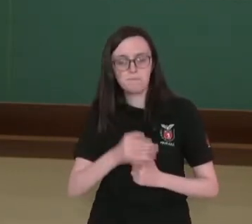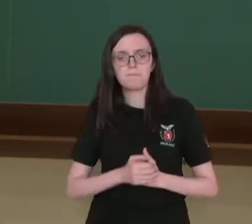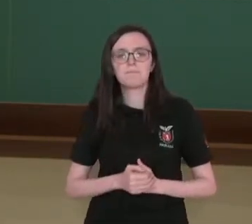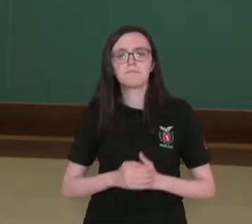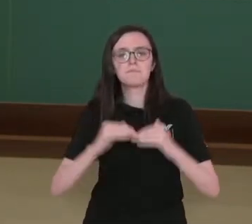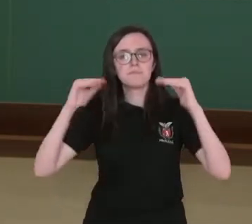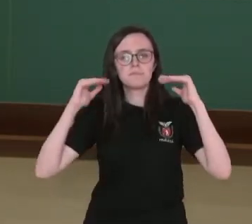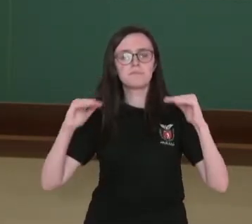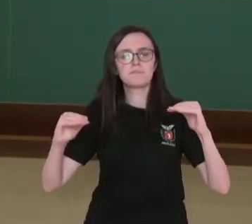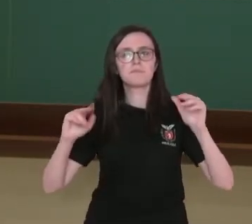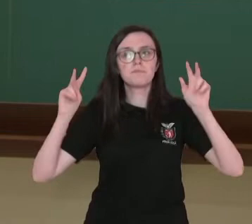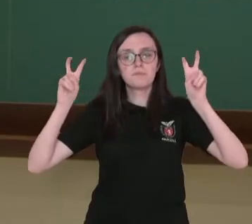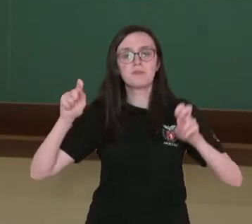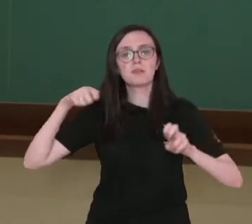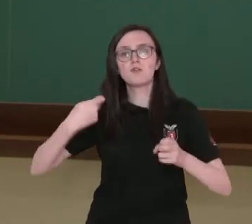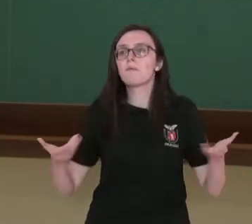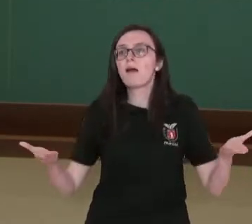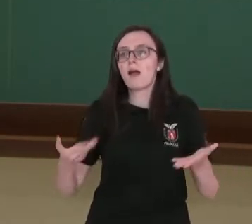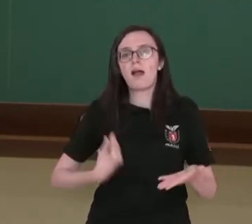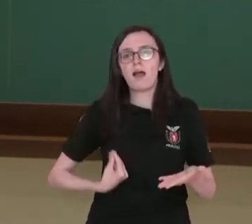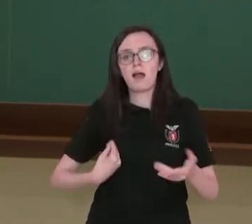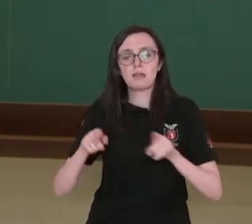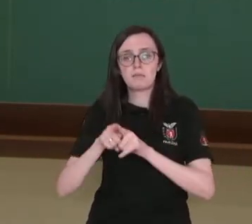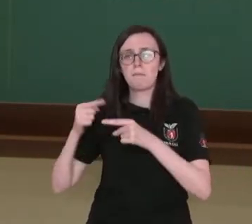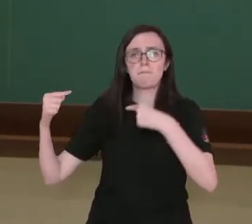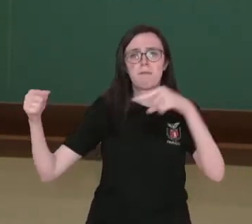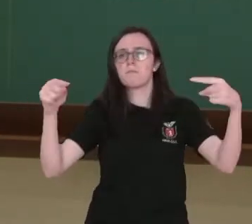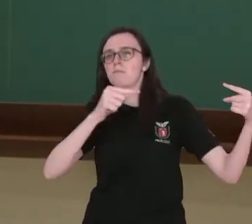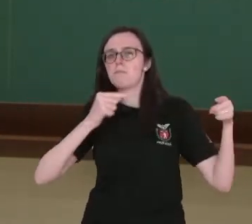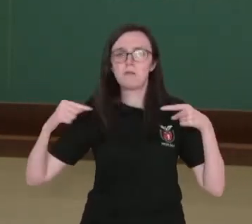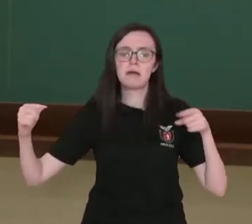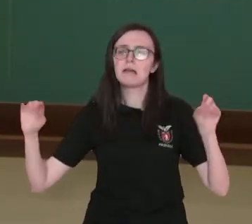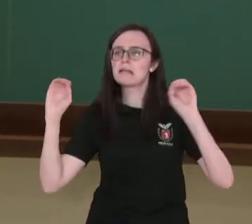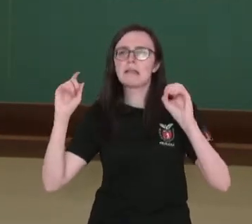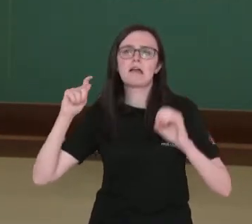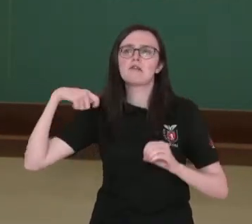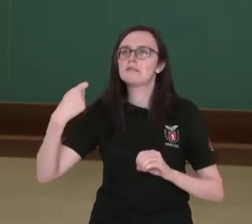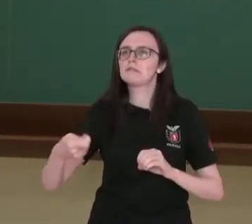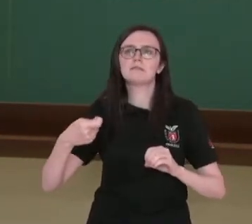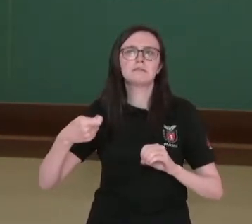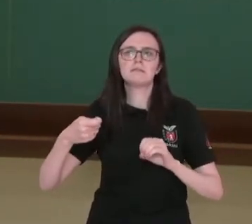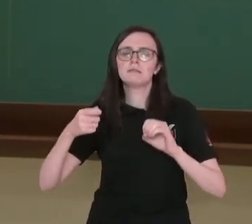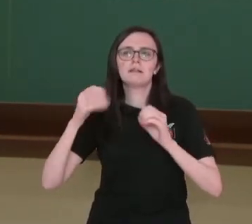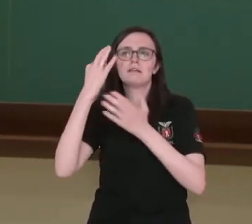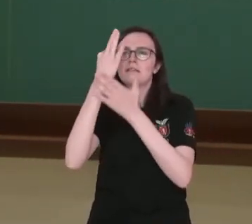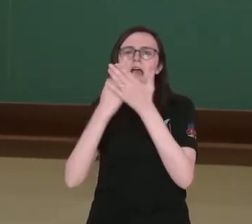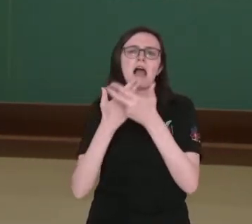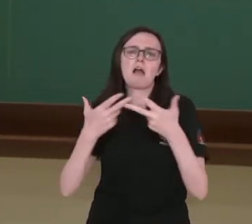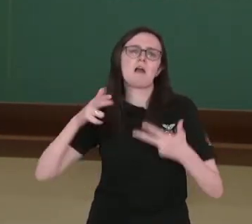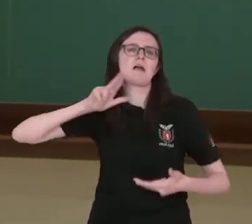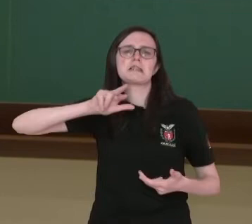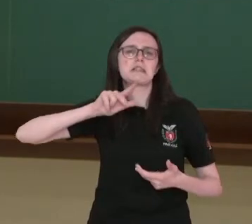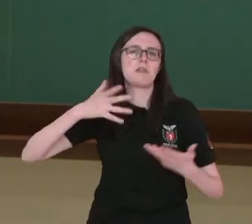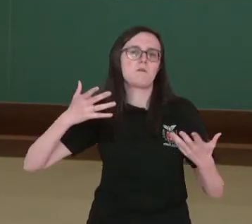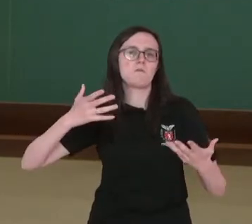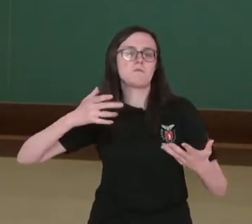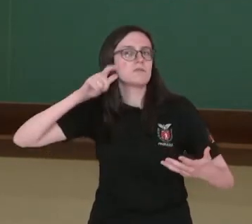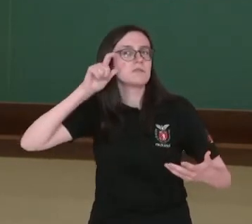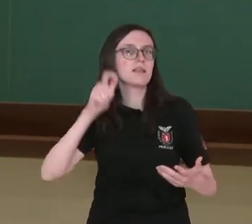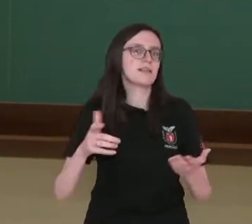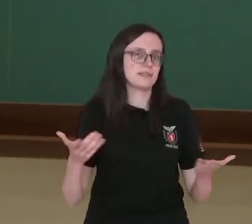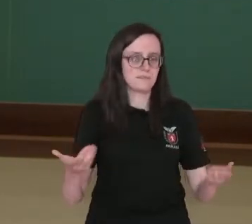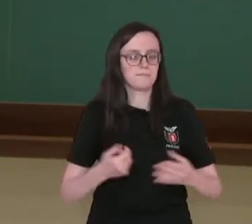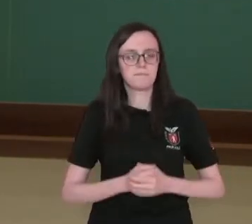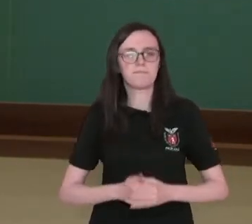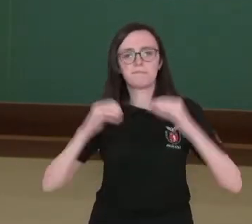Temas acerca de atualidade ou de polêmica, né? Ninguém vai escrever um artigo de opinião de algo que não seja bem interessante.